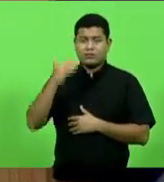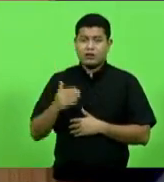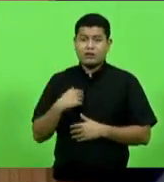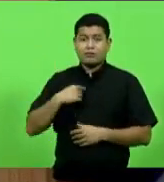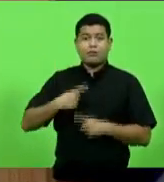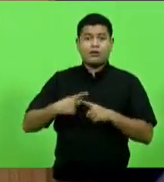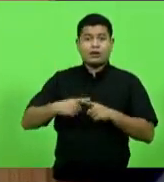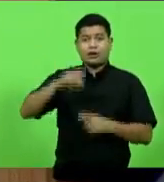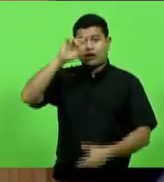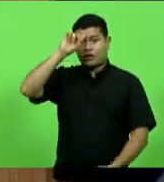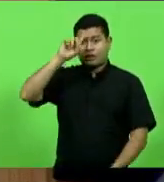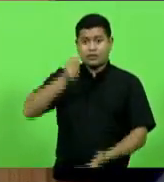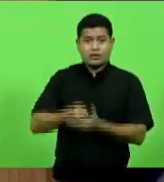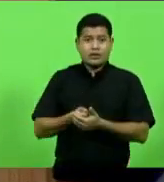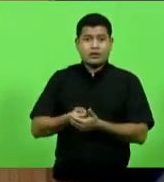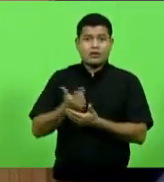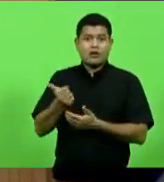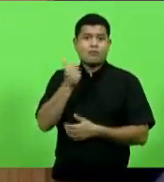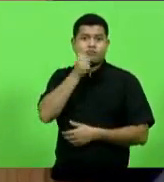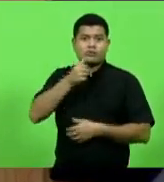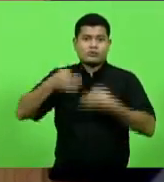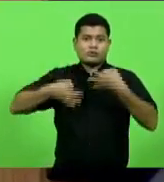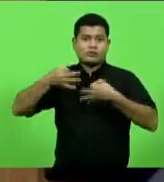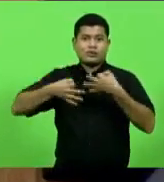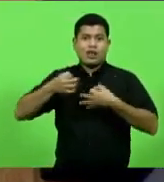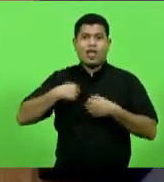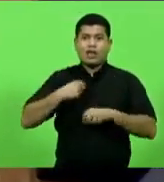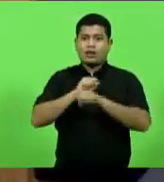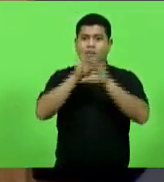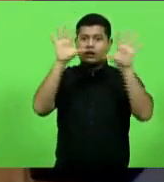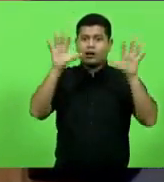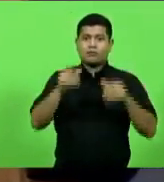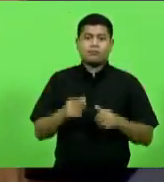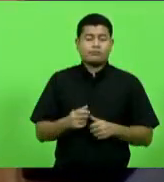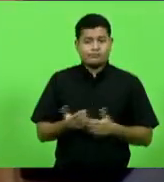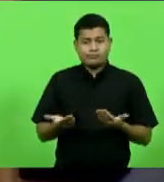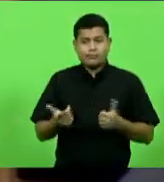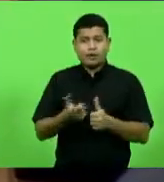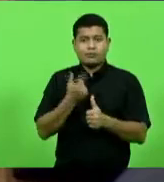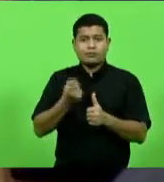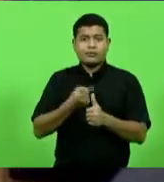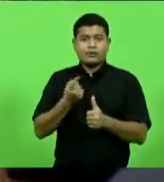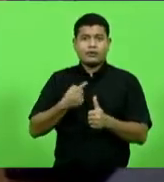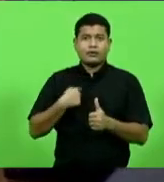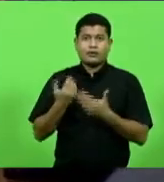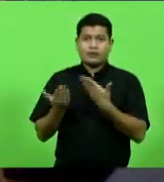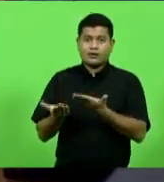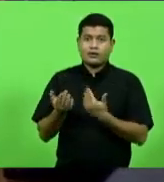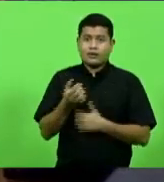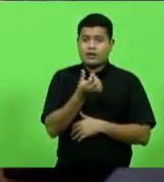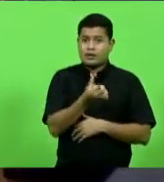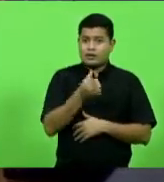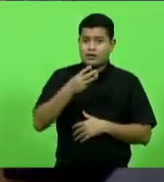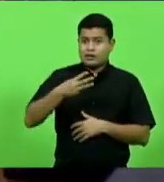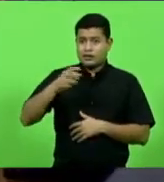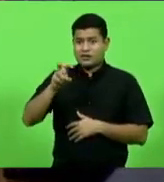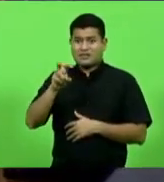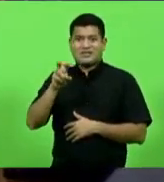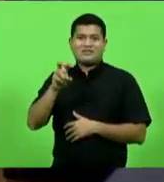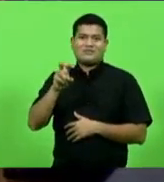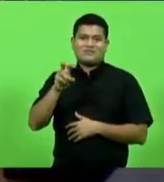juíza é clara nisso. pelo menos a primeira decisão, aquela de 635 páginas.